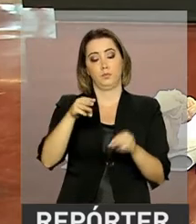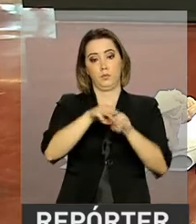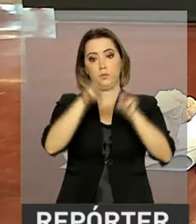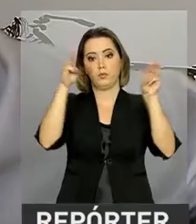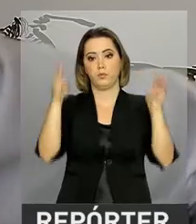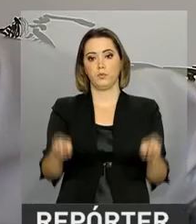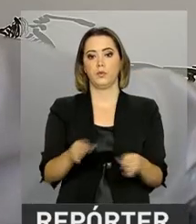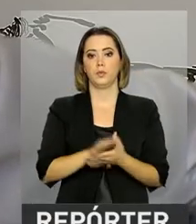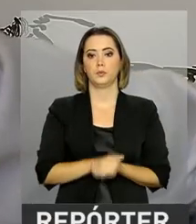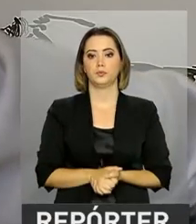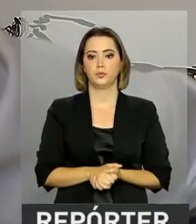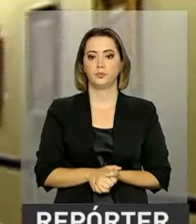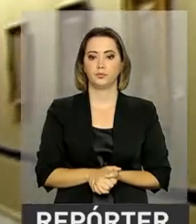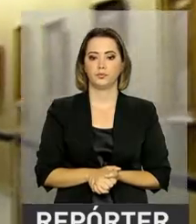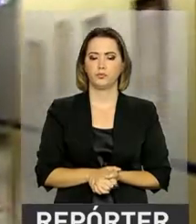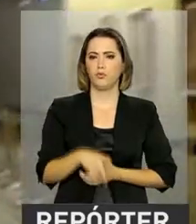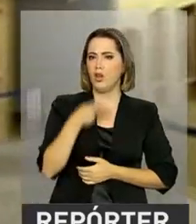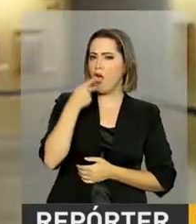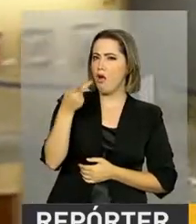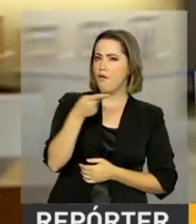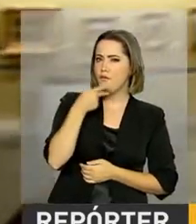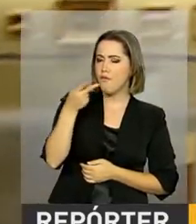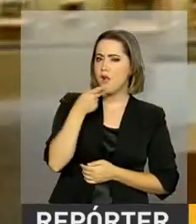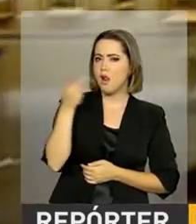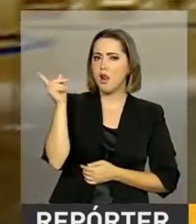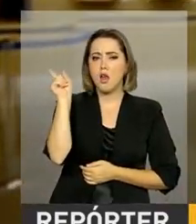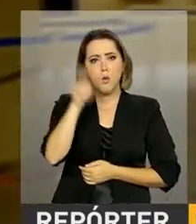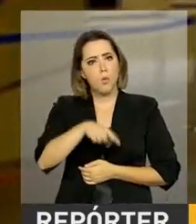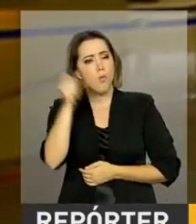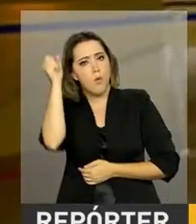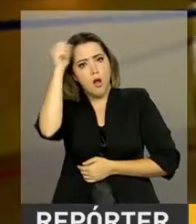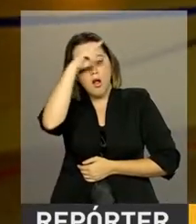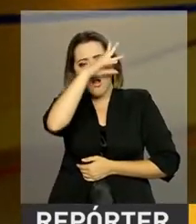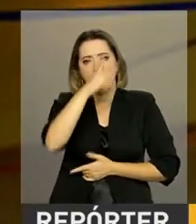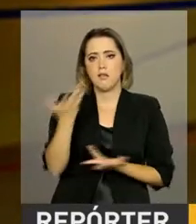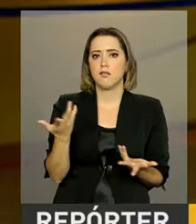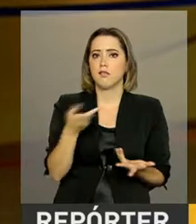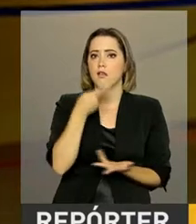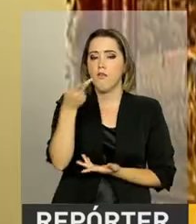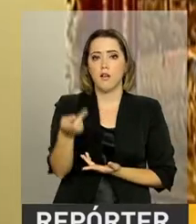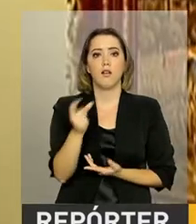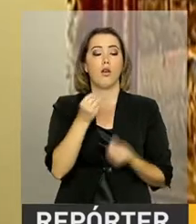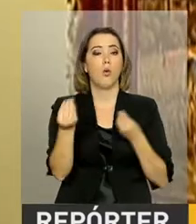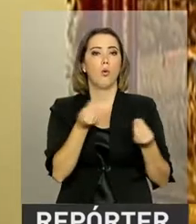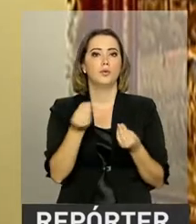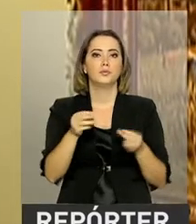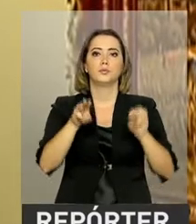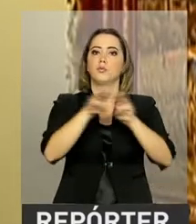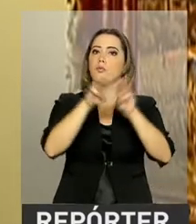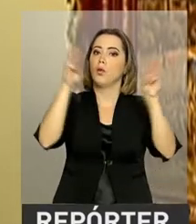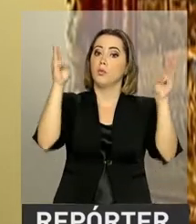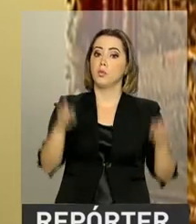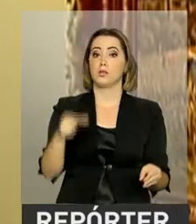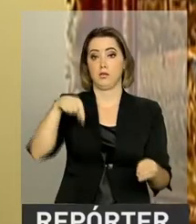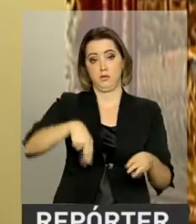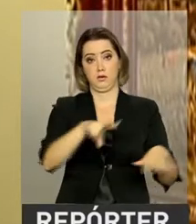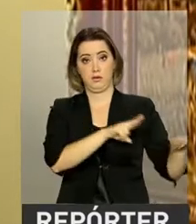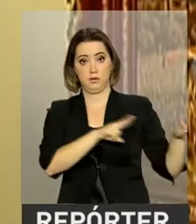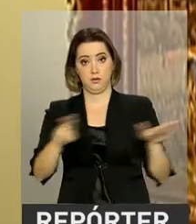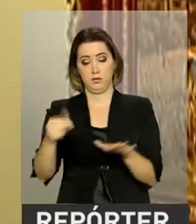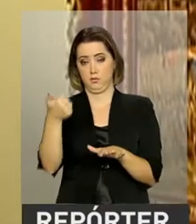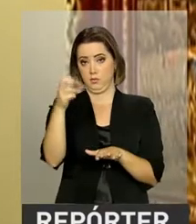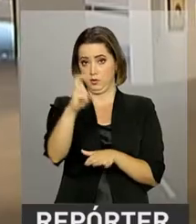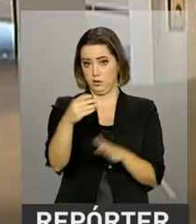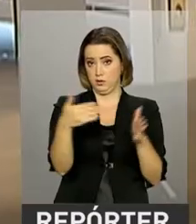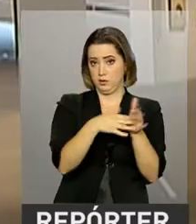Dizer o indizível. Esse é o tema da 15ª Semana Nacional de Museus, que ocorre entre os dias 15 e